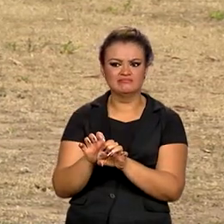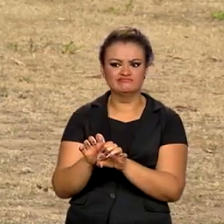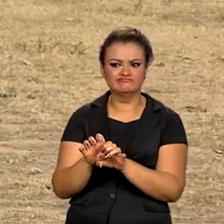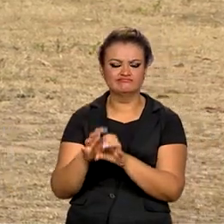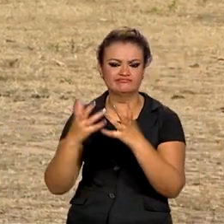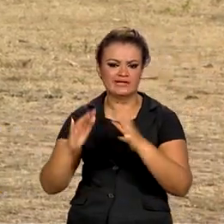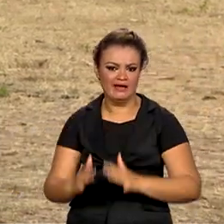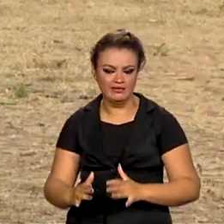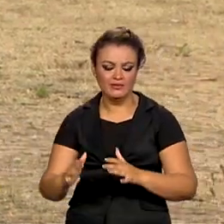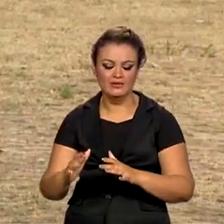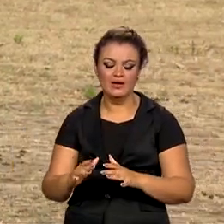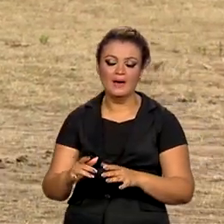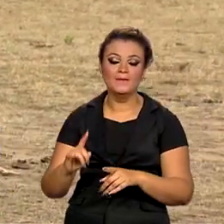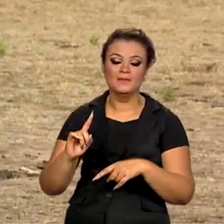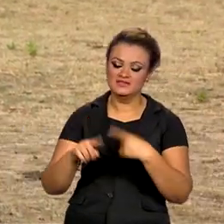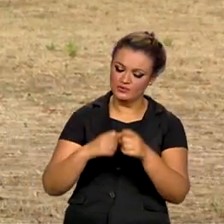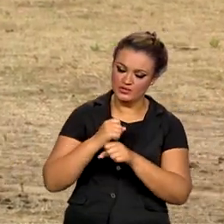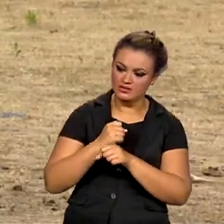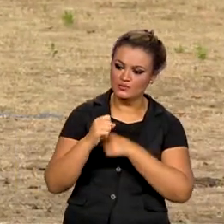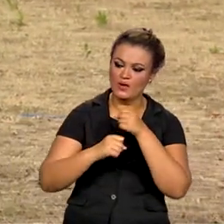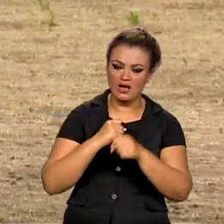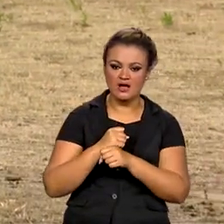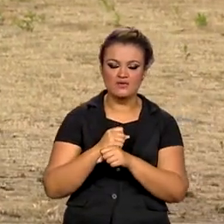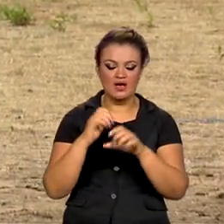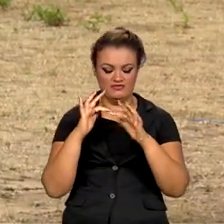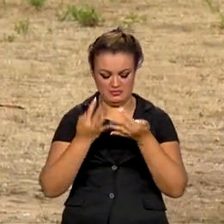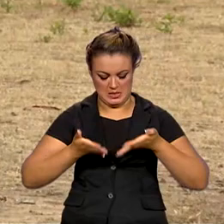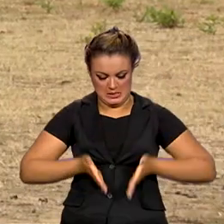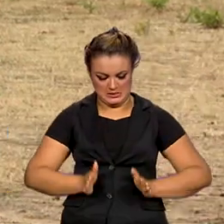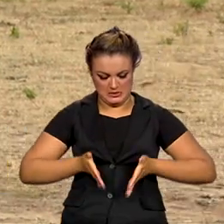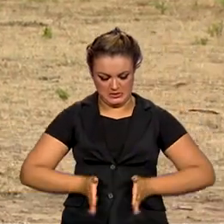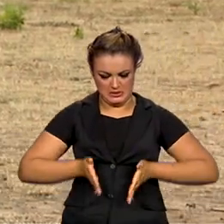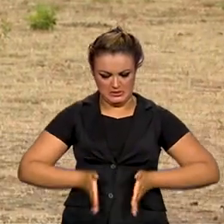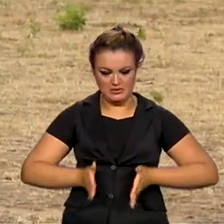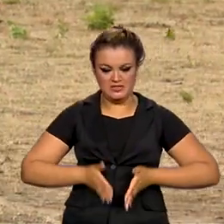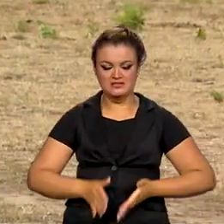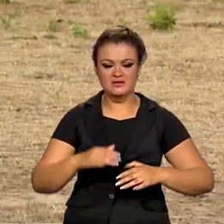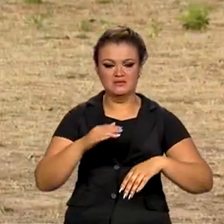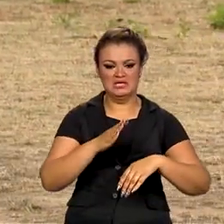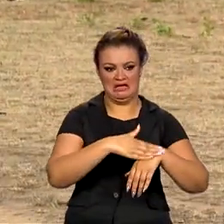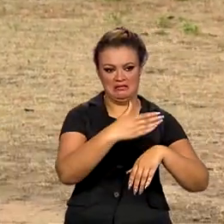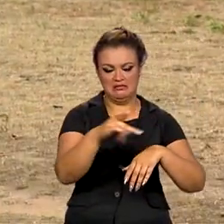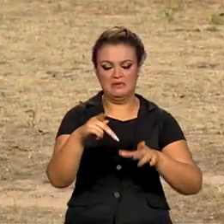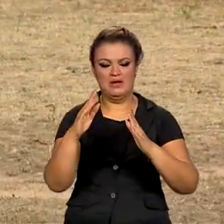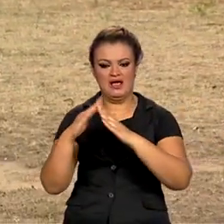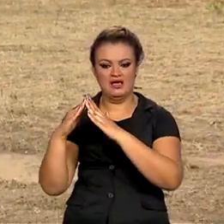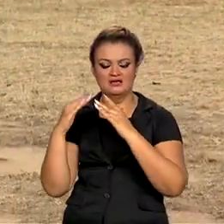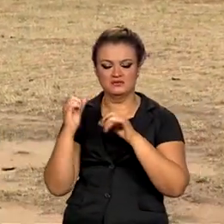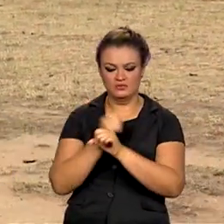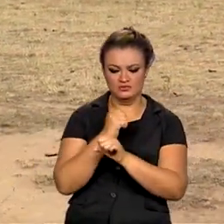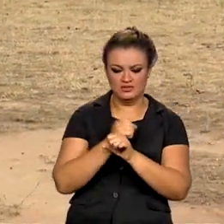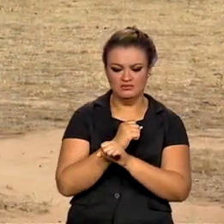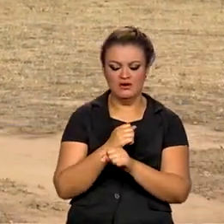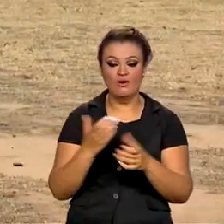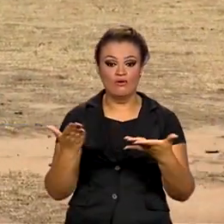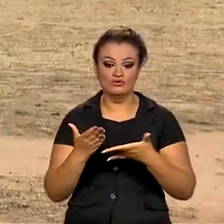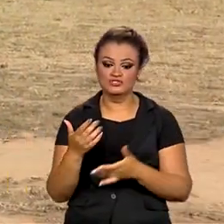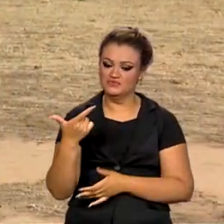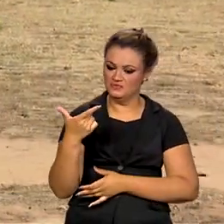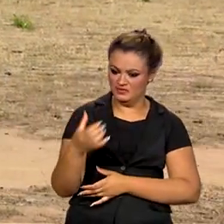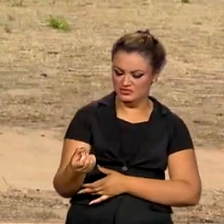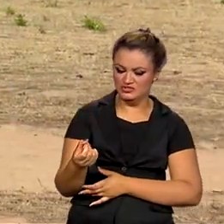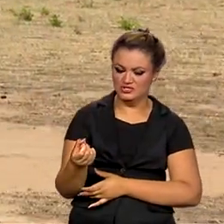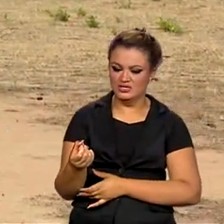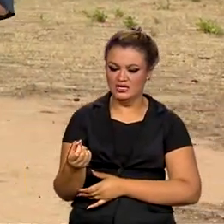escombros. Com o passar dos anos, a família foi aumentando e cada um construiu a sua casa. Hoje, já são 20 e a